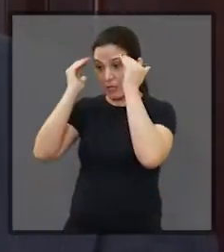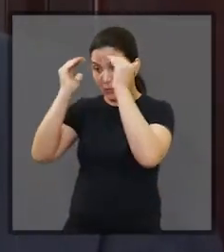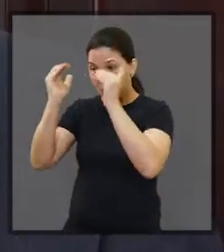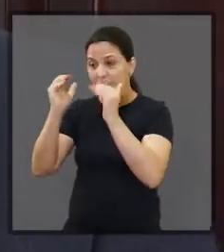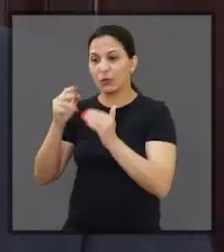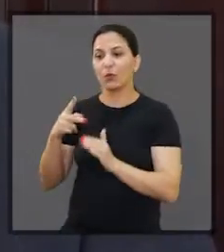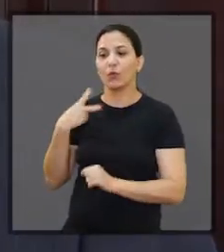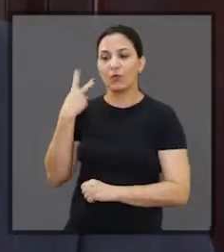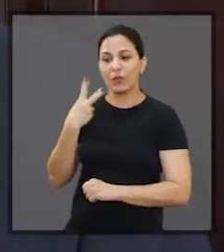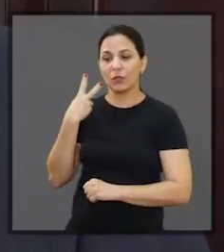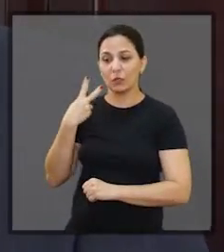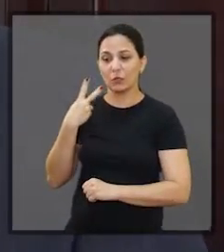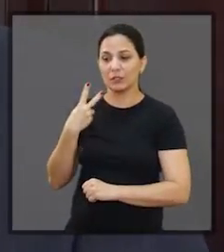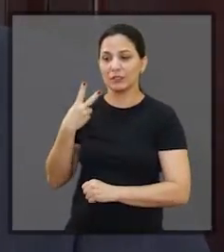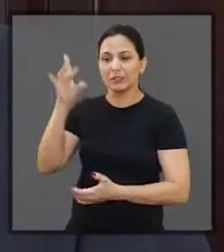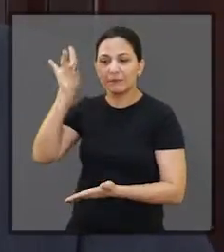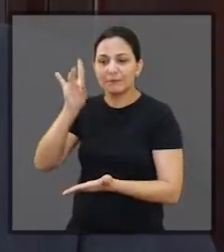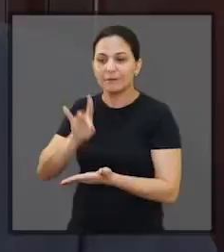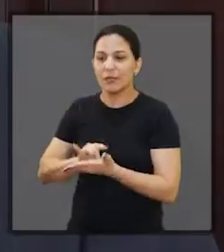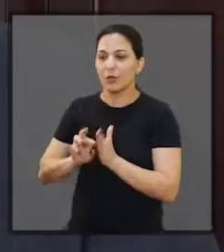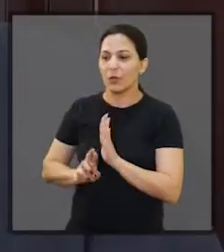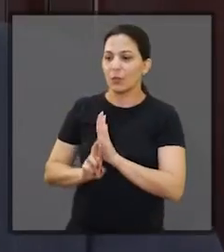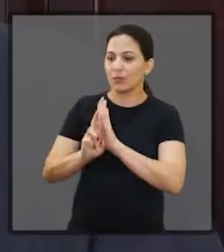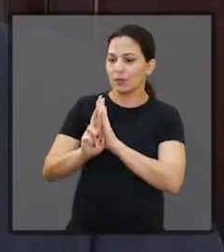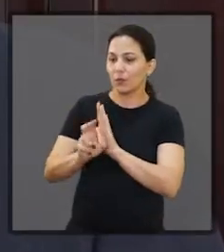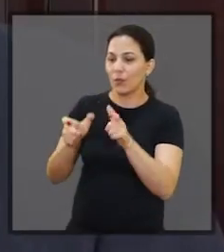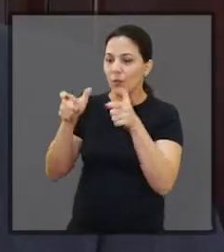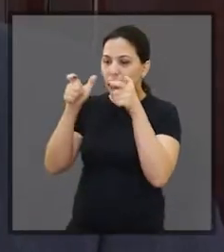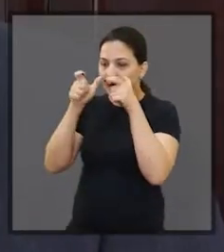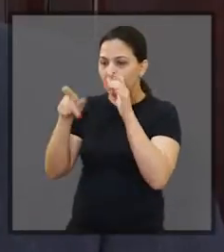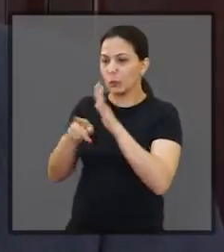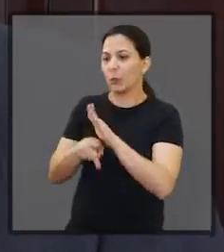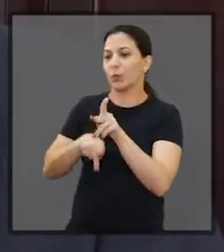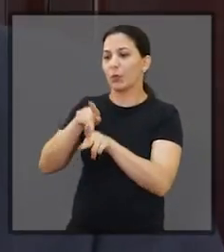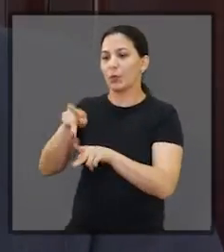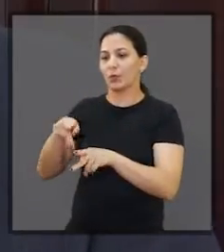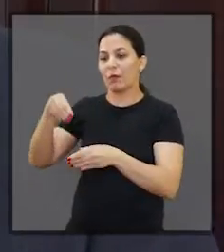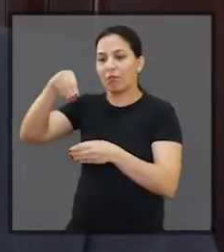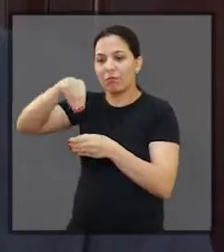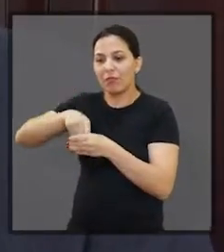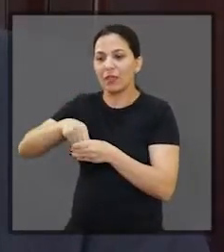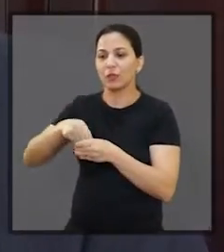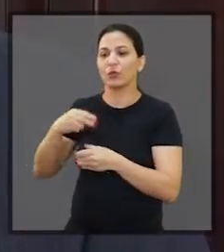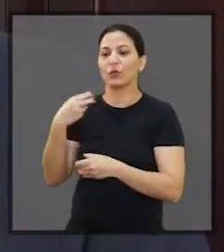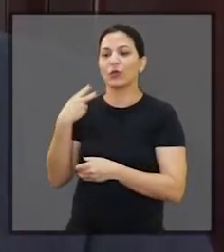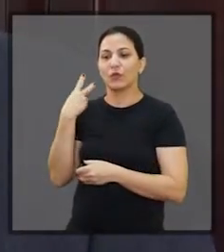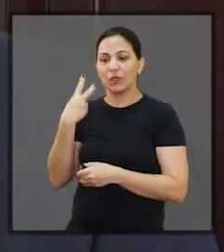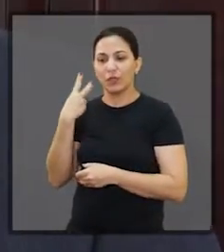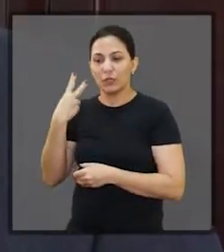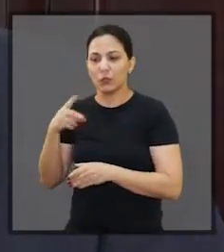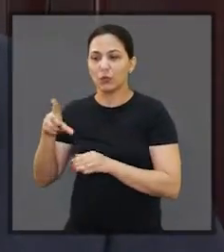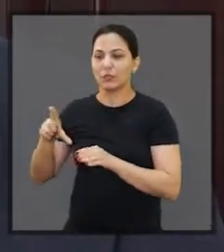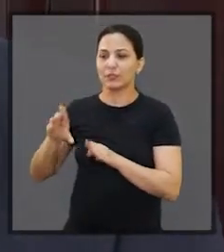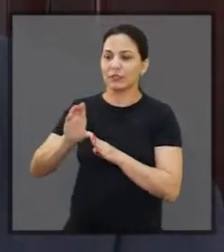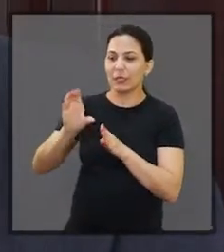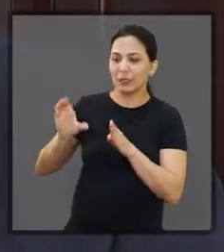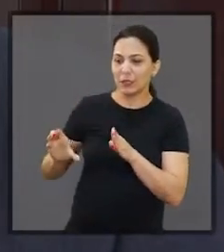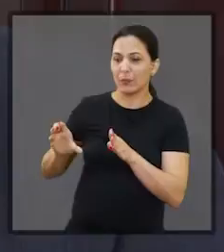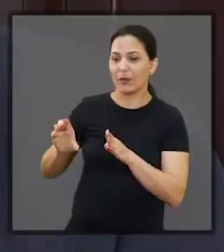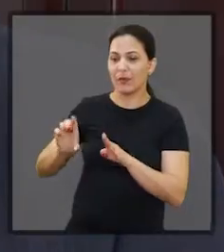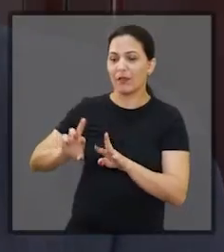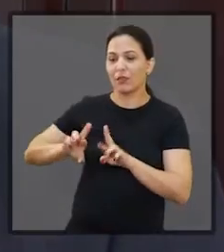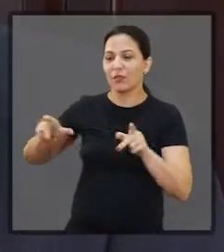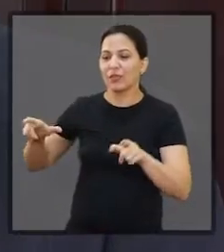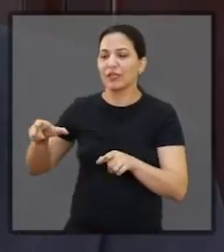respeito o legislativo. Eu acho que o verdadeiro poder da representação dos interesses da população reside no parlamento e não reside